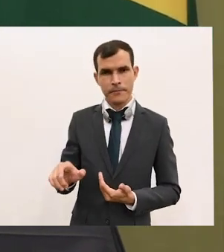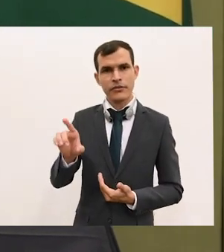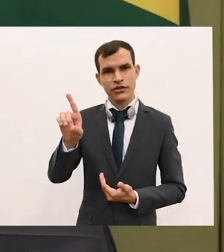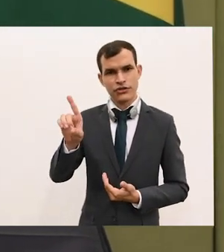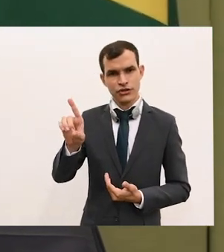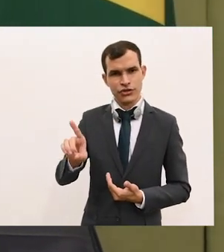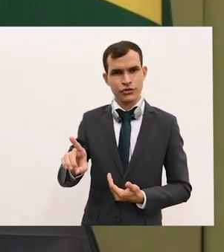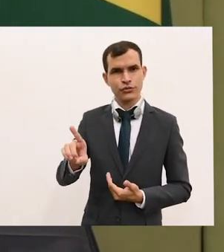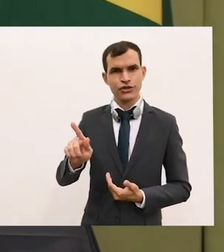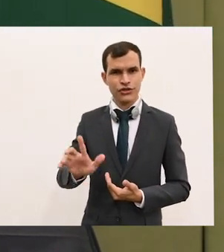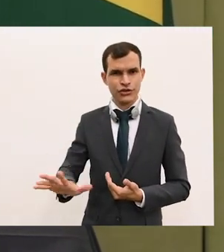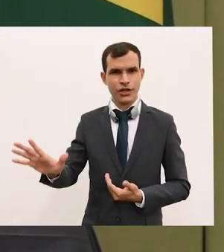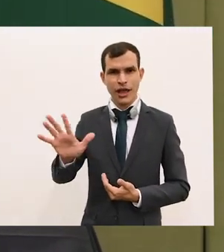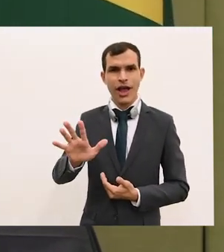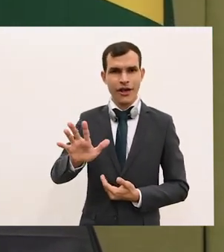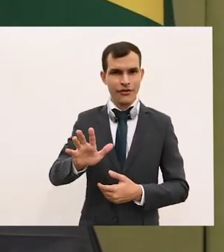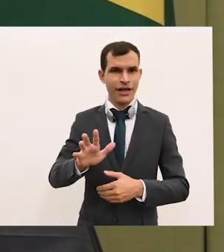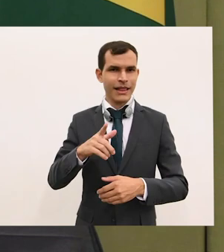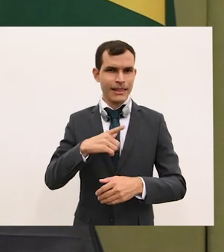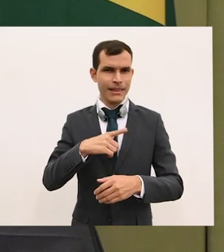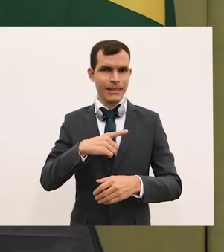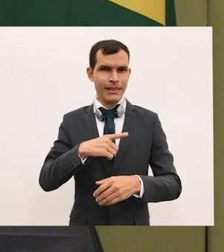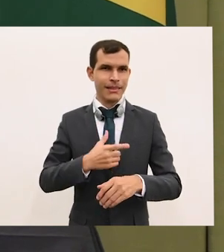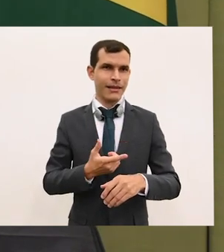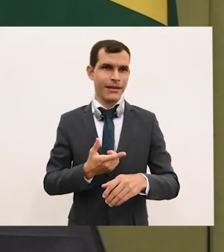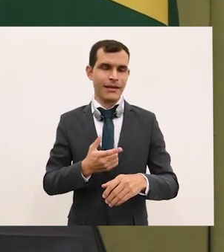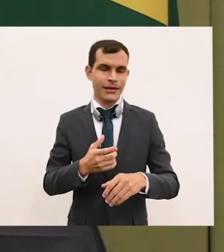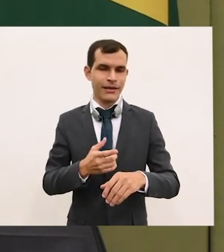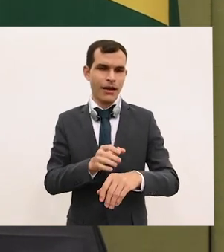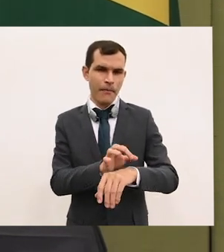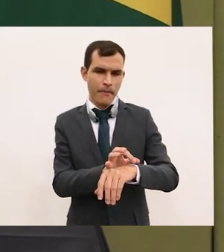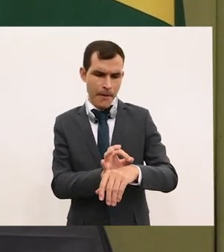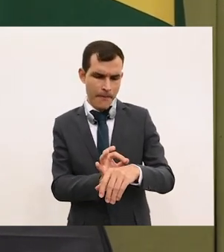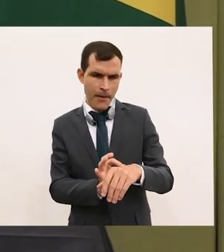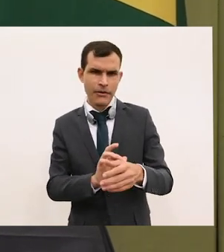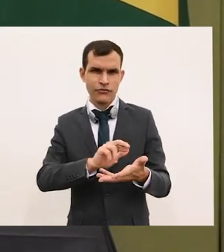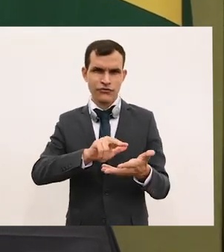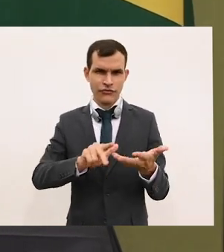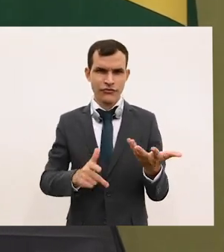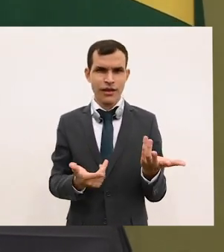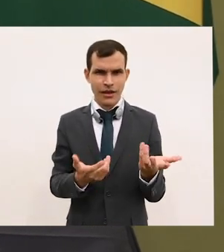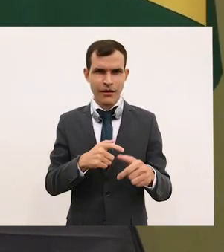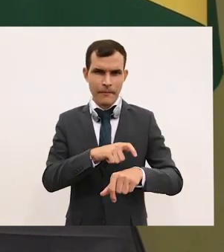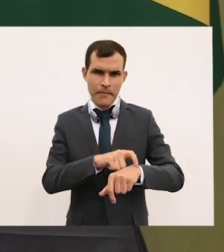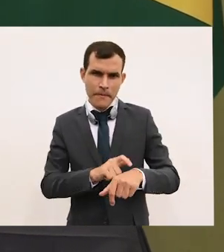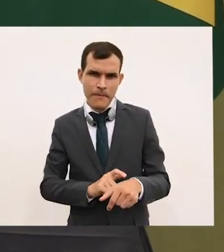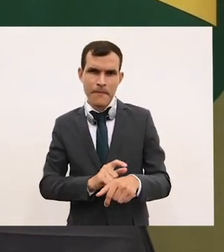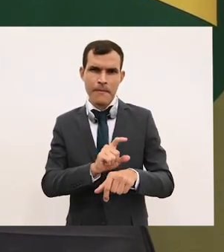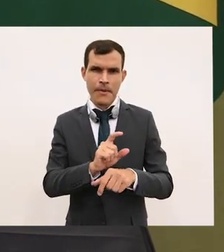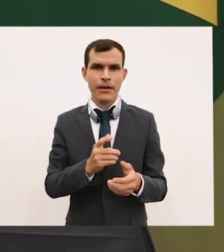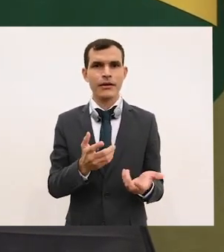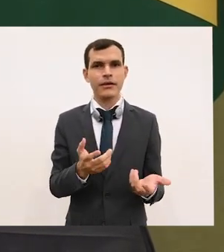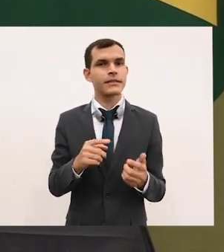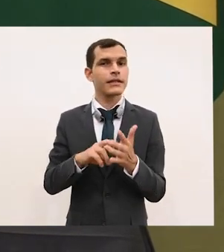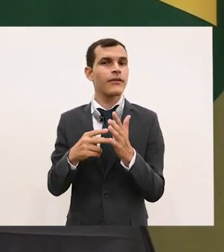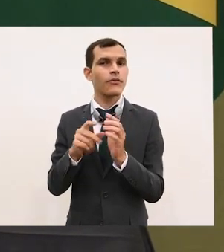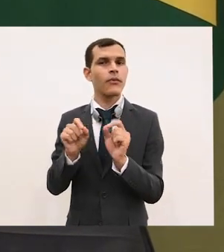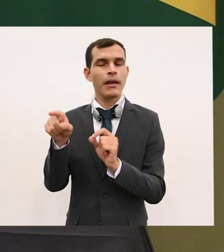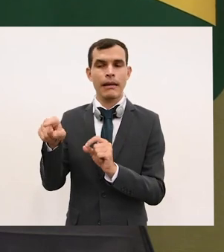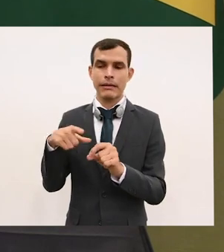relógios, o significa que ela tem uma agenda bastante concorrida, é um indicativo para nós, de que